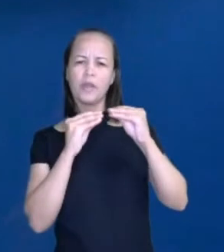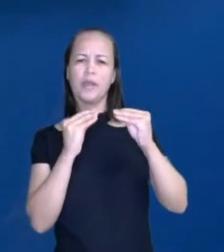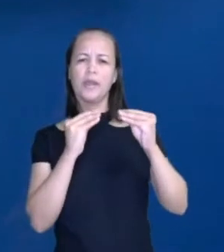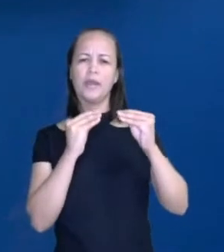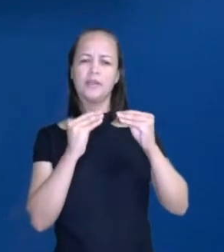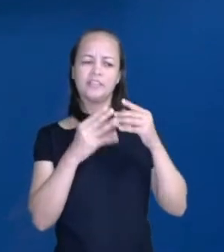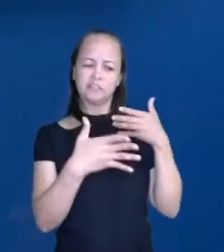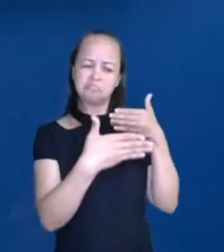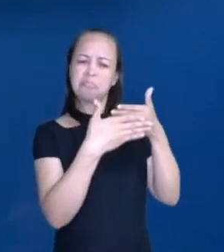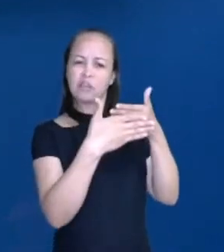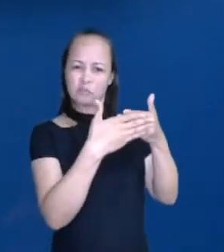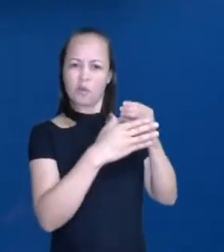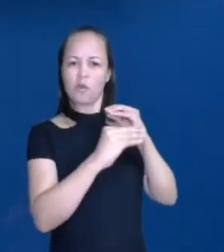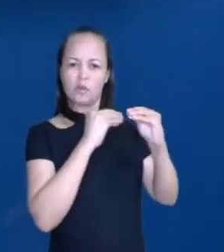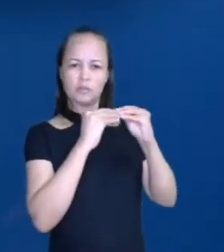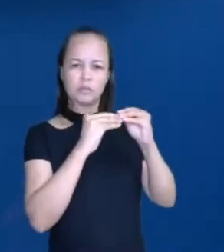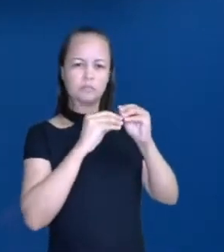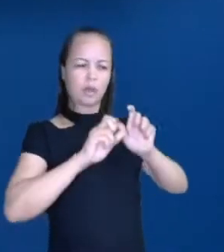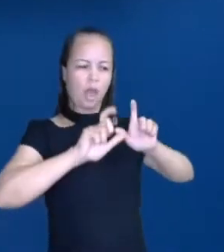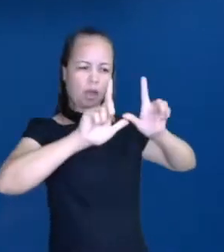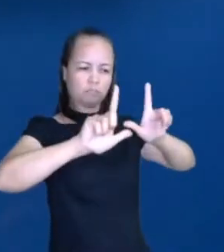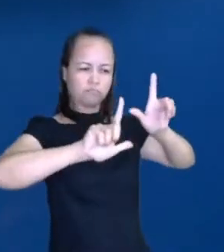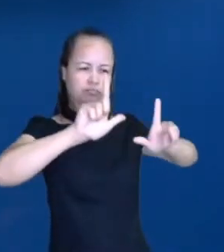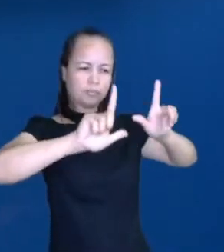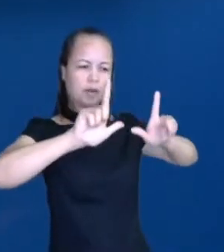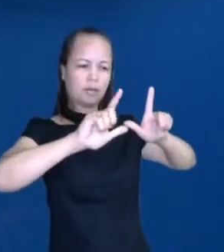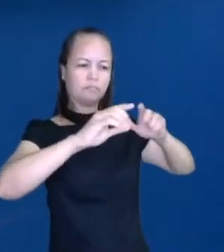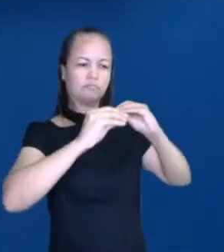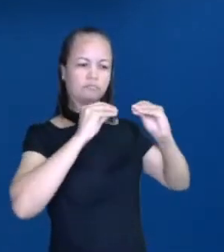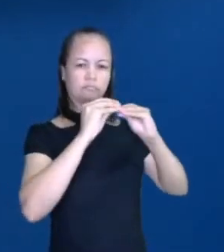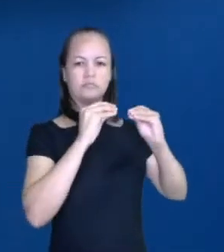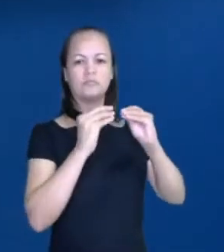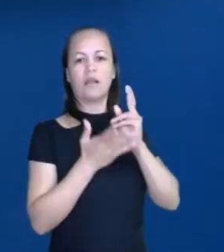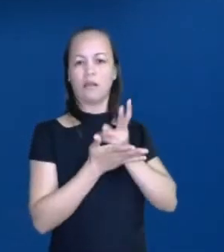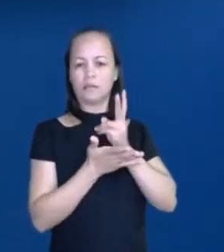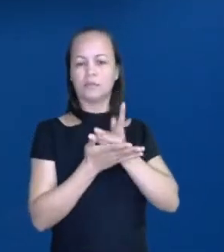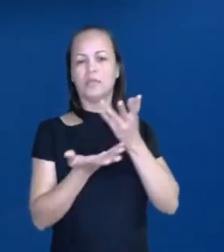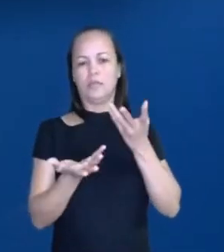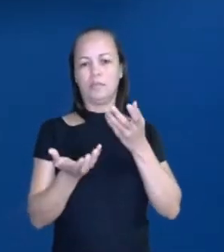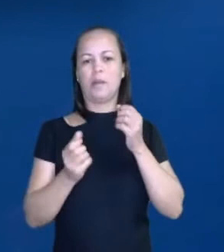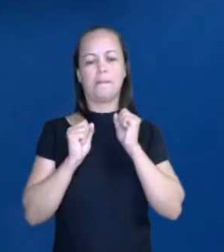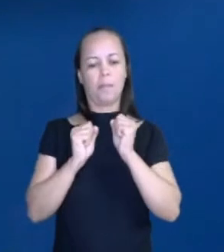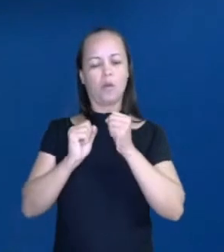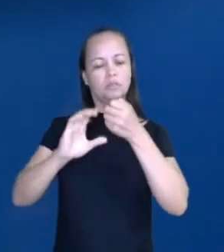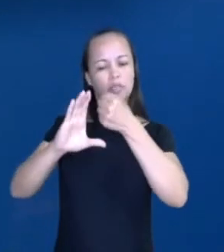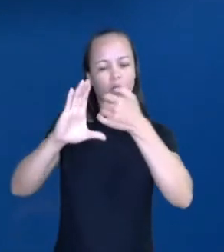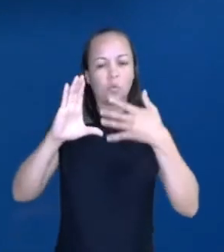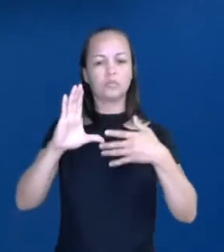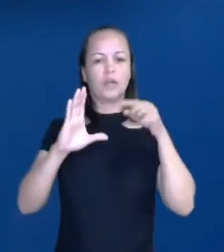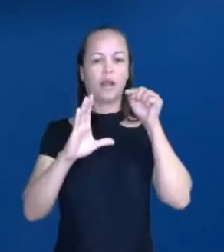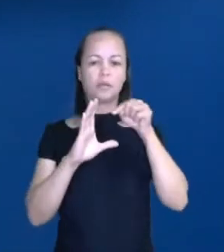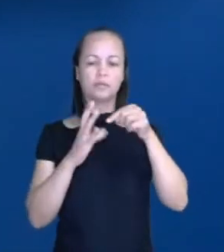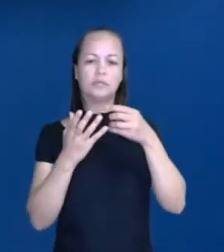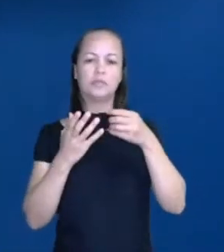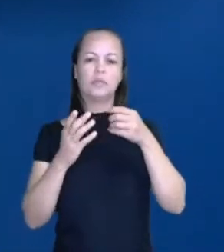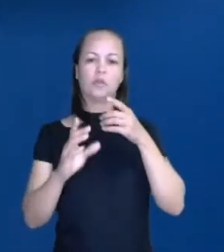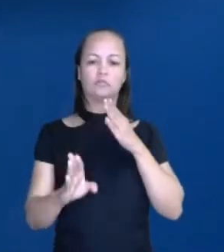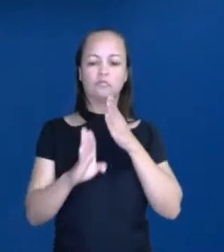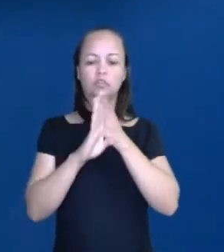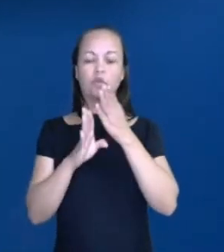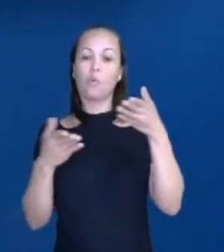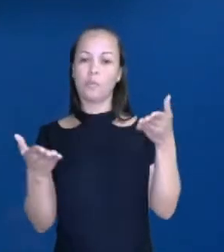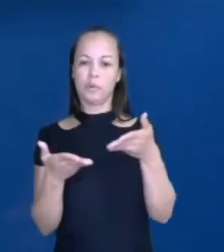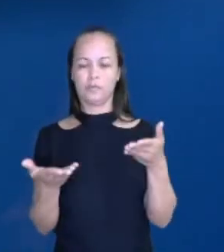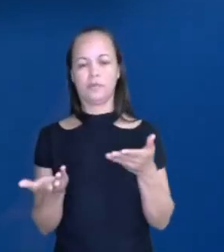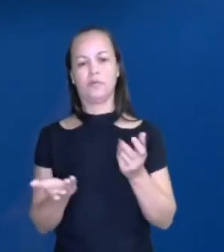mais próximas a gente. Então, quem assiste novela pode encontrar essas características que nós vamos descobrir a partir